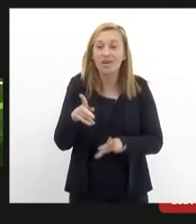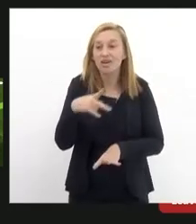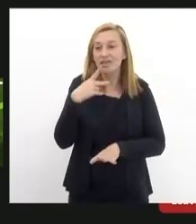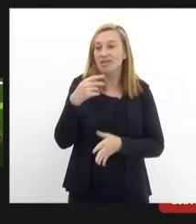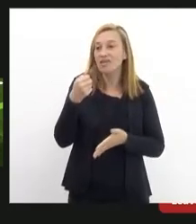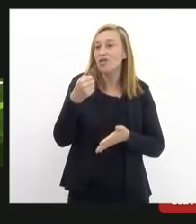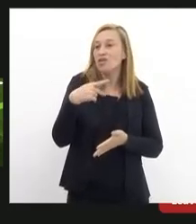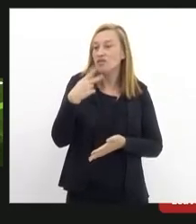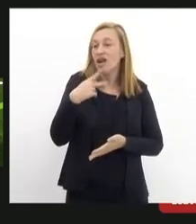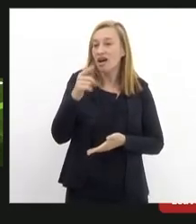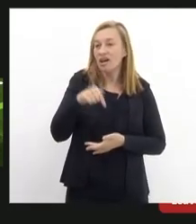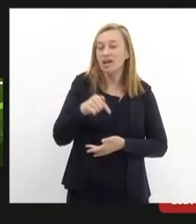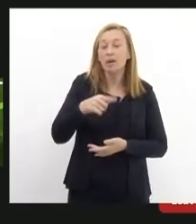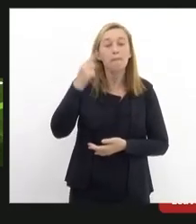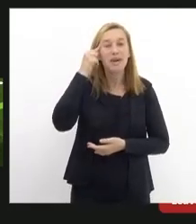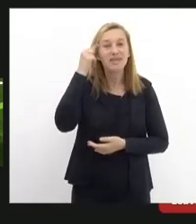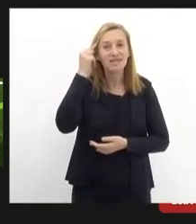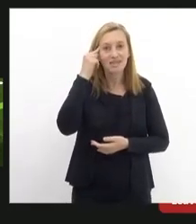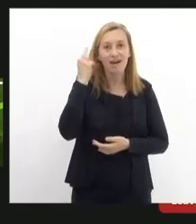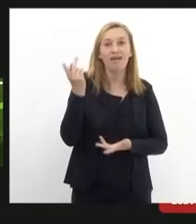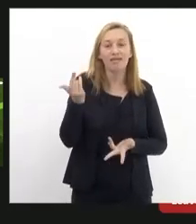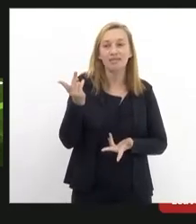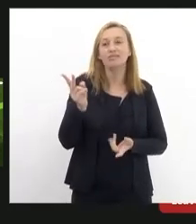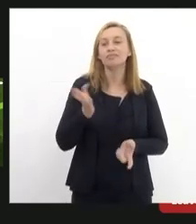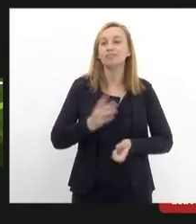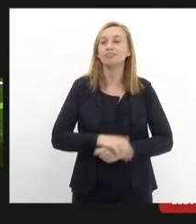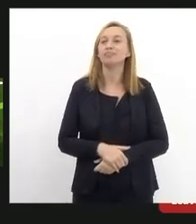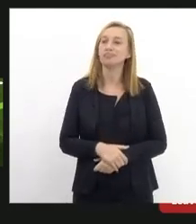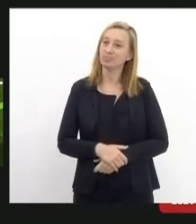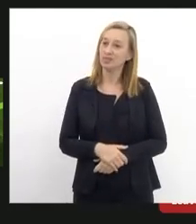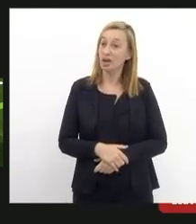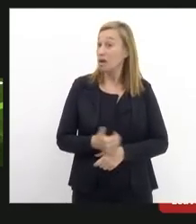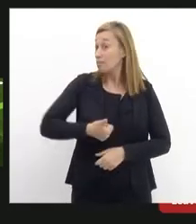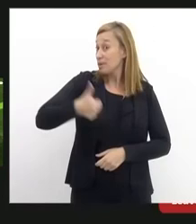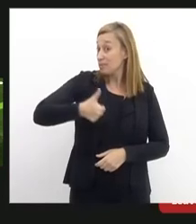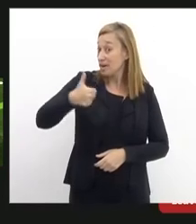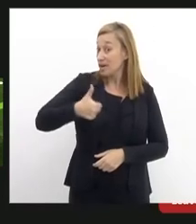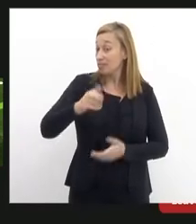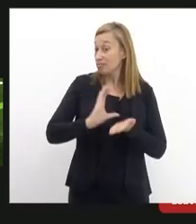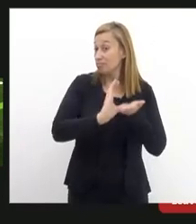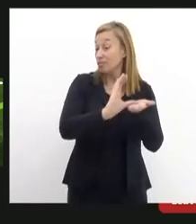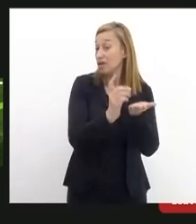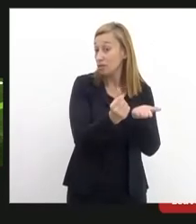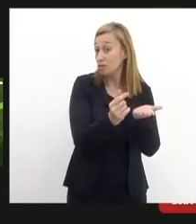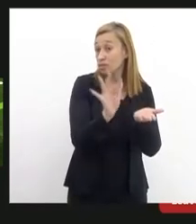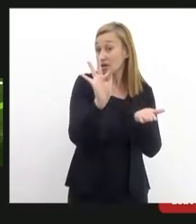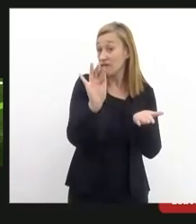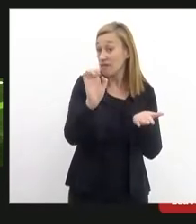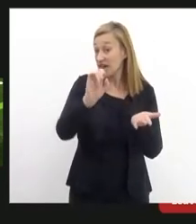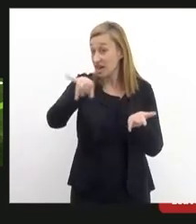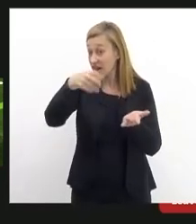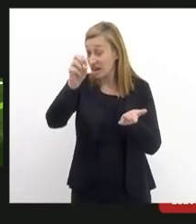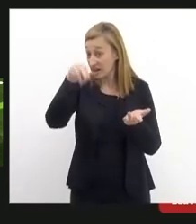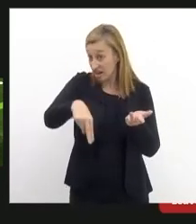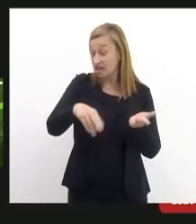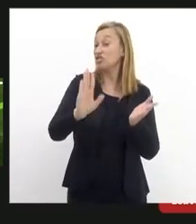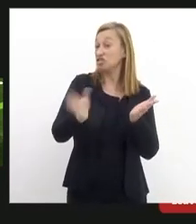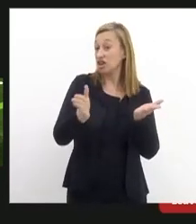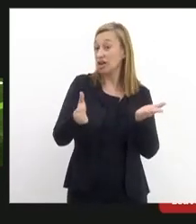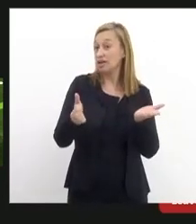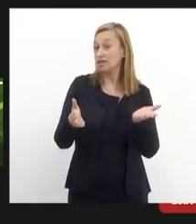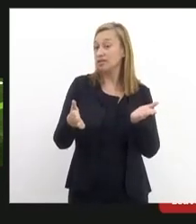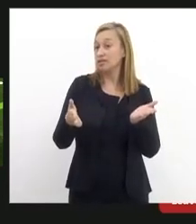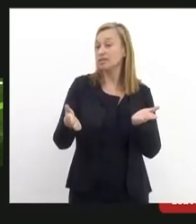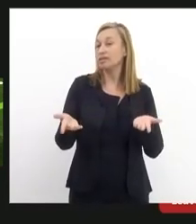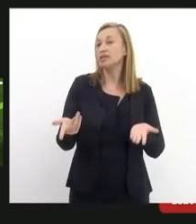a gente precisa pensar a partir dos dobramentos disso primeiro que tem o recurso da FECAM especificamente carimbado para o bonde